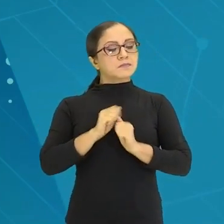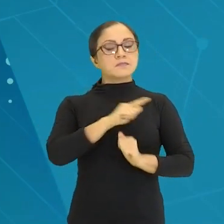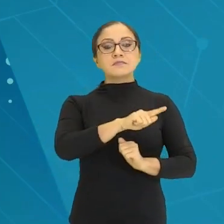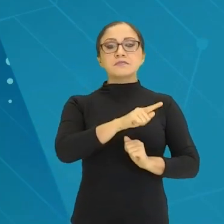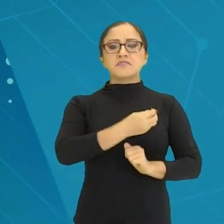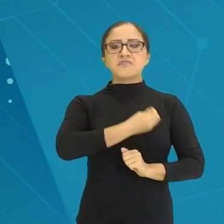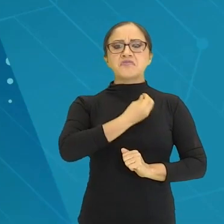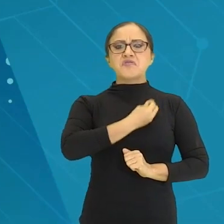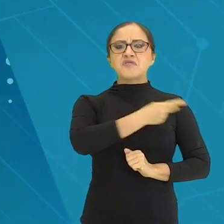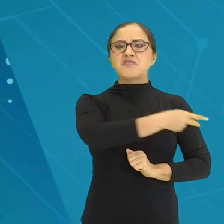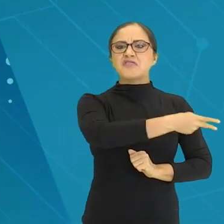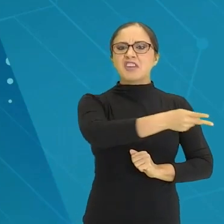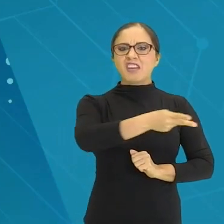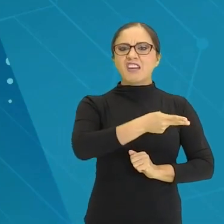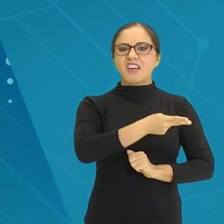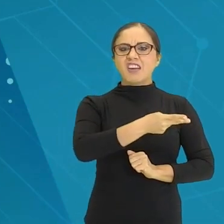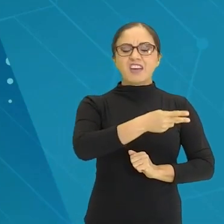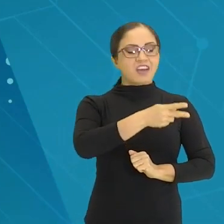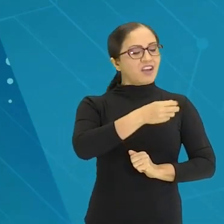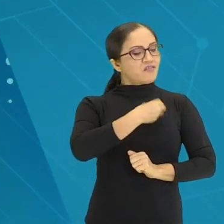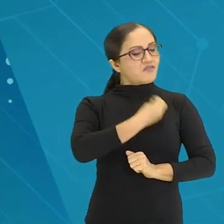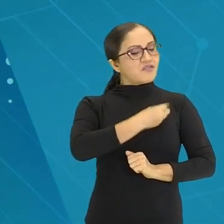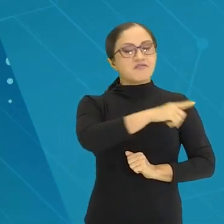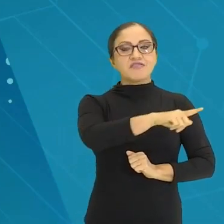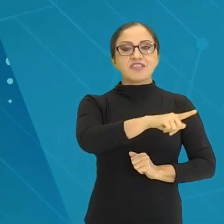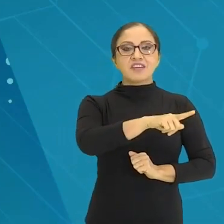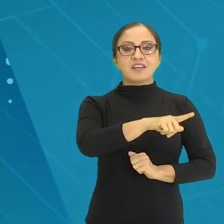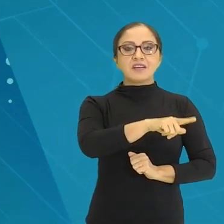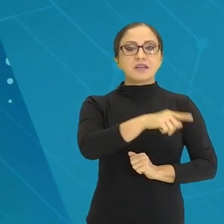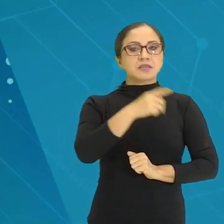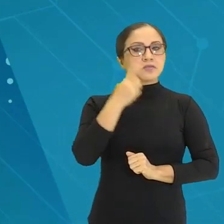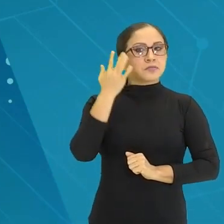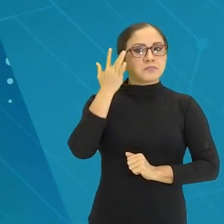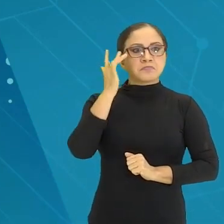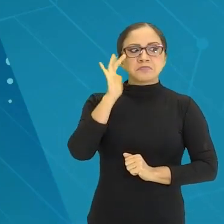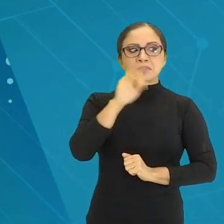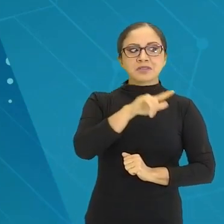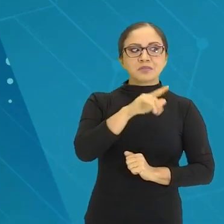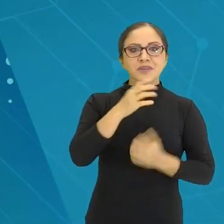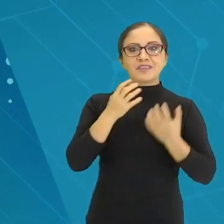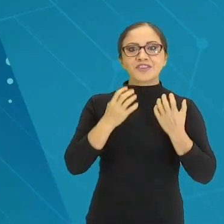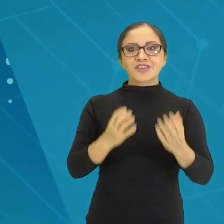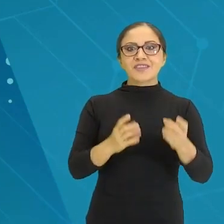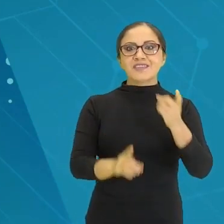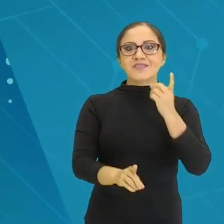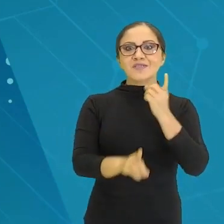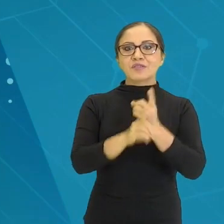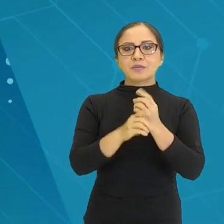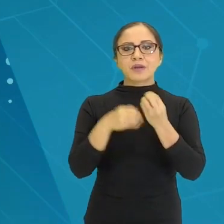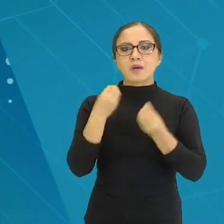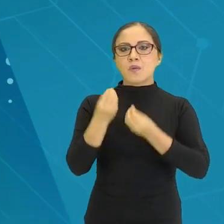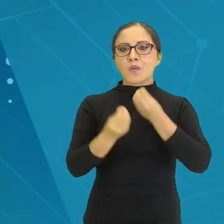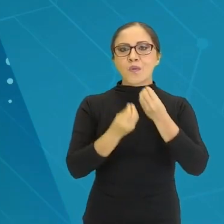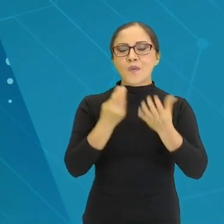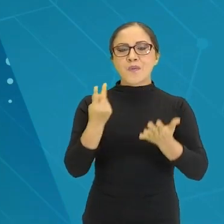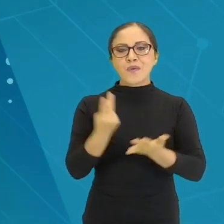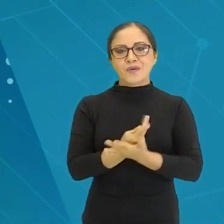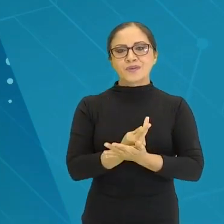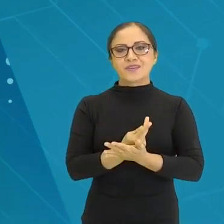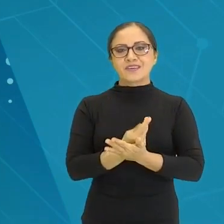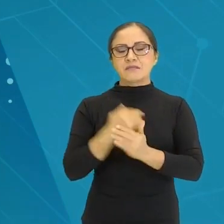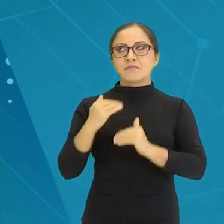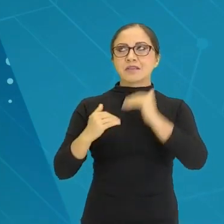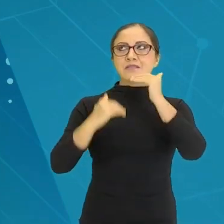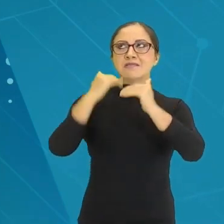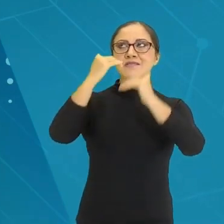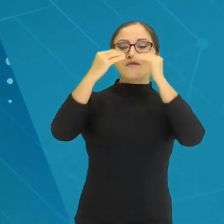pouco, os alunos viverem um pouco, essa angústia de não saber, e de querer descobrir como é, e de construir